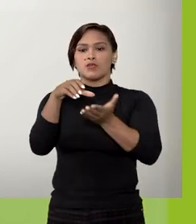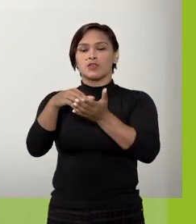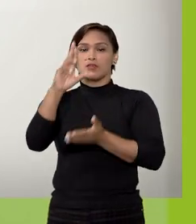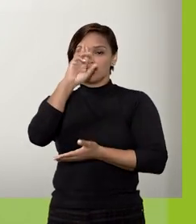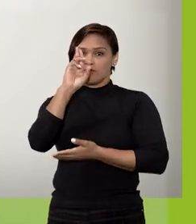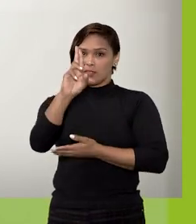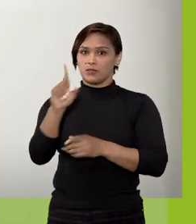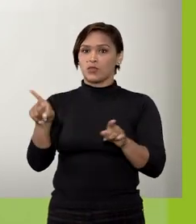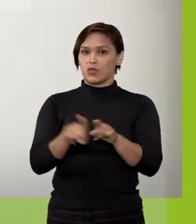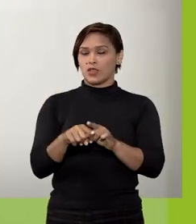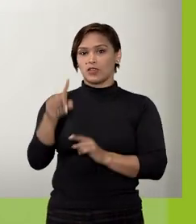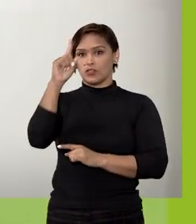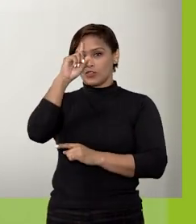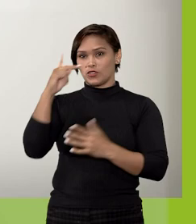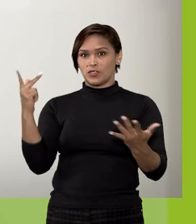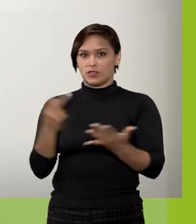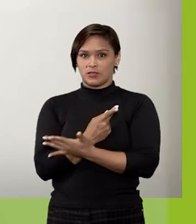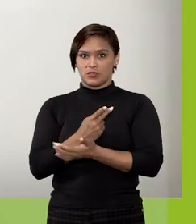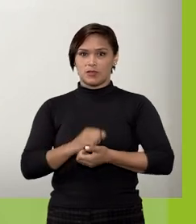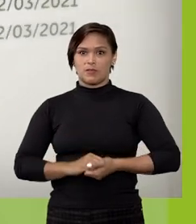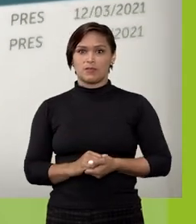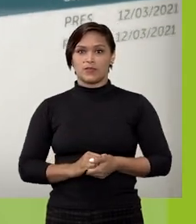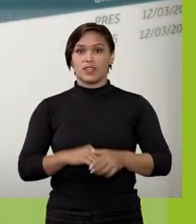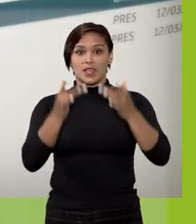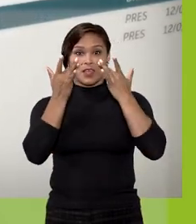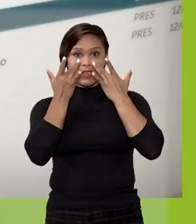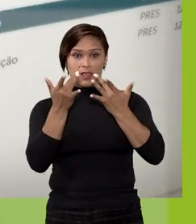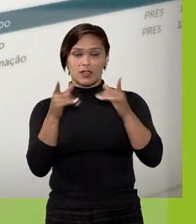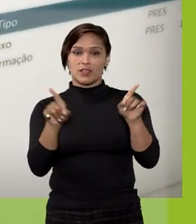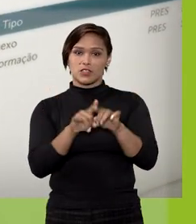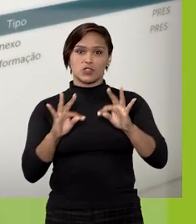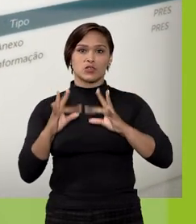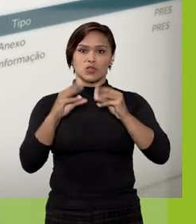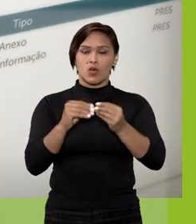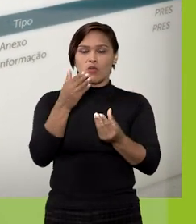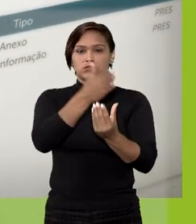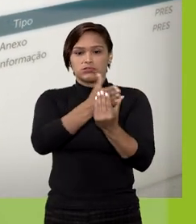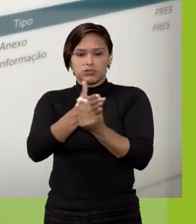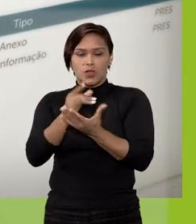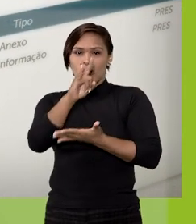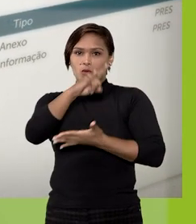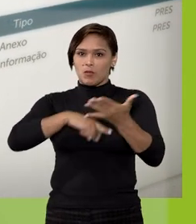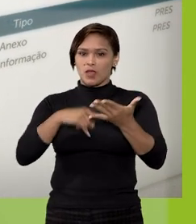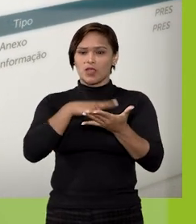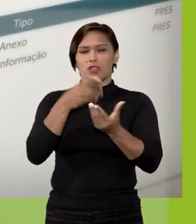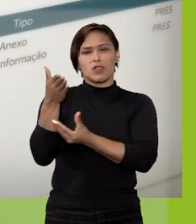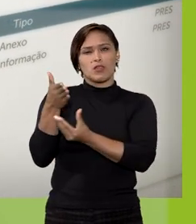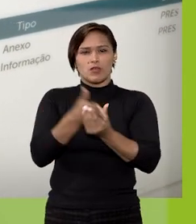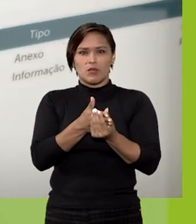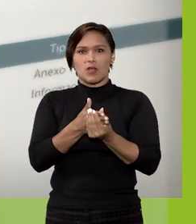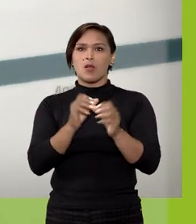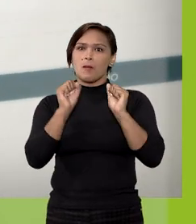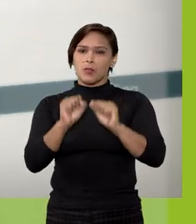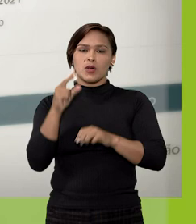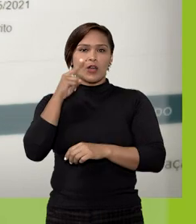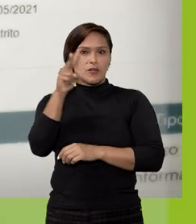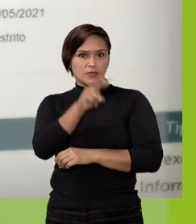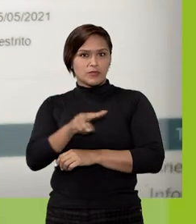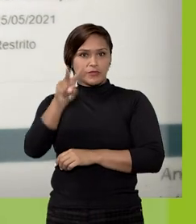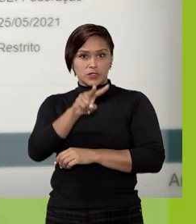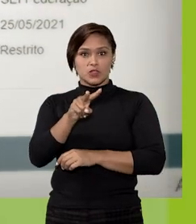responsável e data de produção. E atenção! Todos os documentos que compõem o processo podem ser